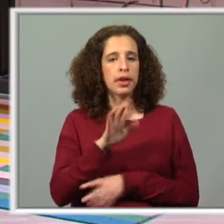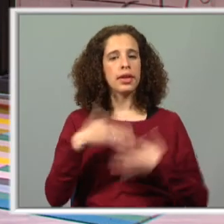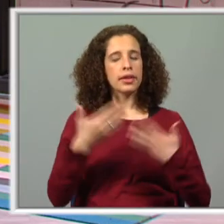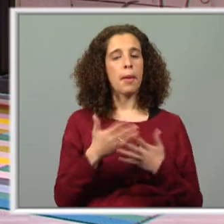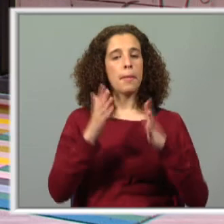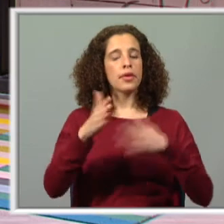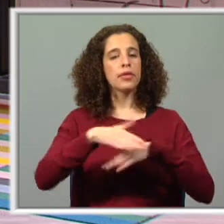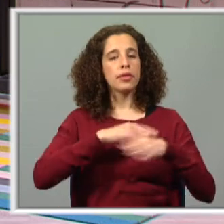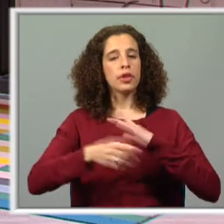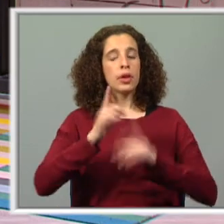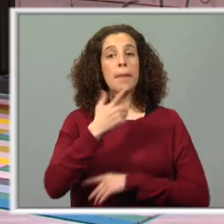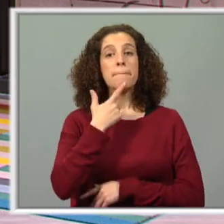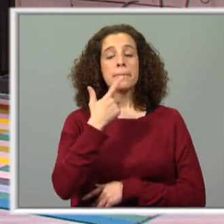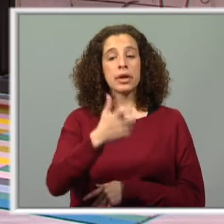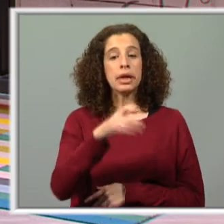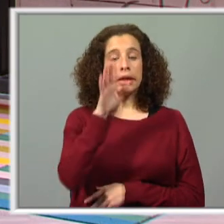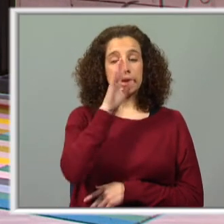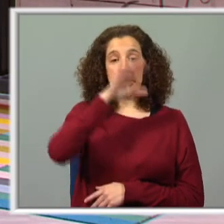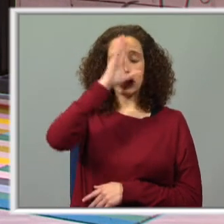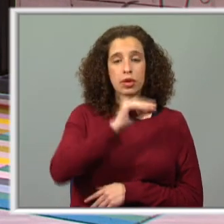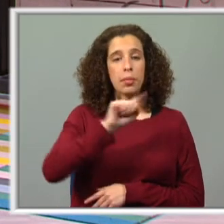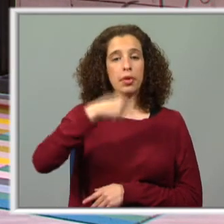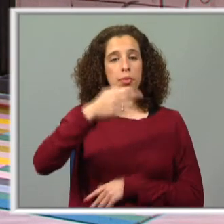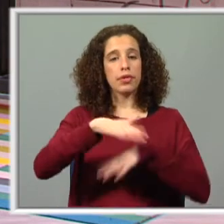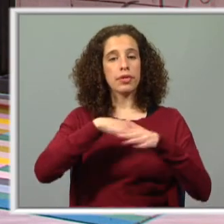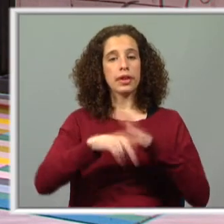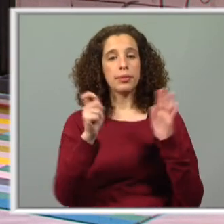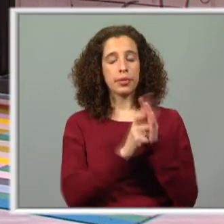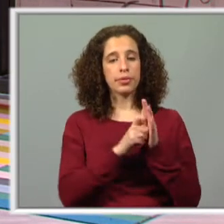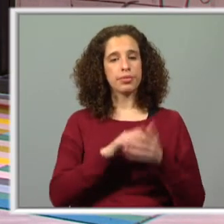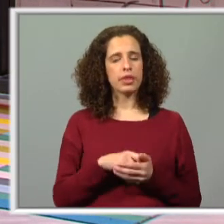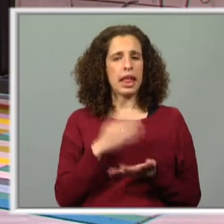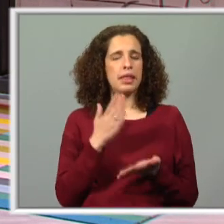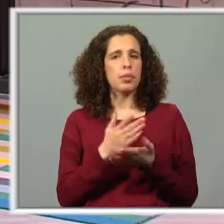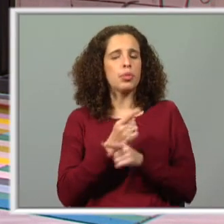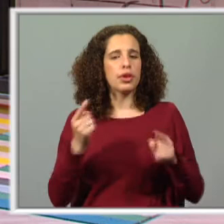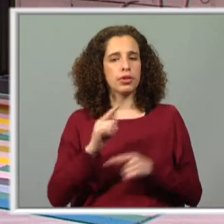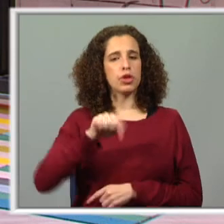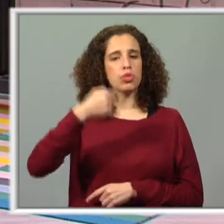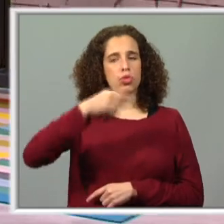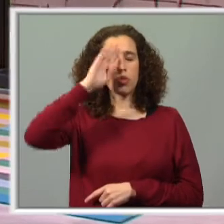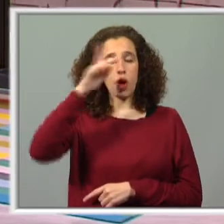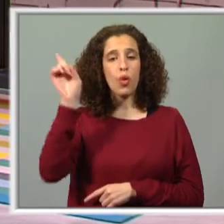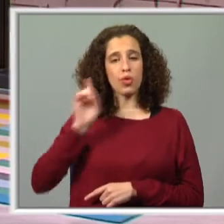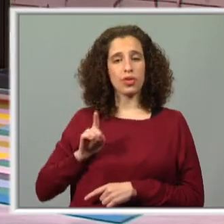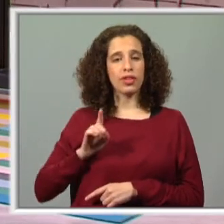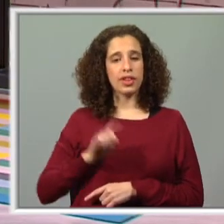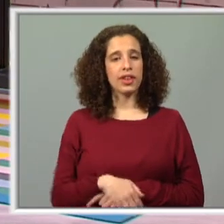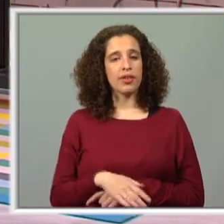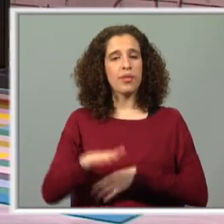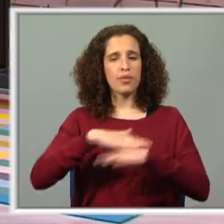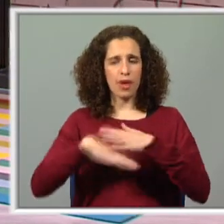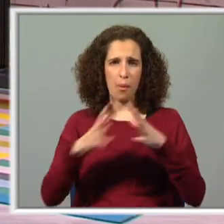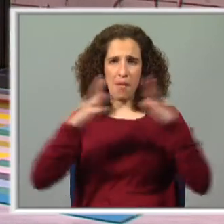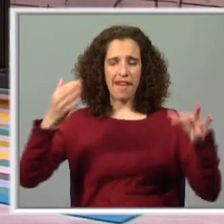que ir e fazer o quê? Para contar, se ainda não souberem, para depois fazer a marcação. Até porquê? Para depois saber qual é o dia em que vamos fazer